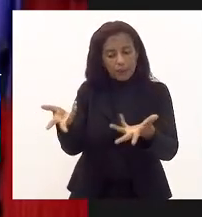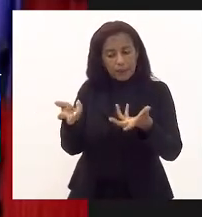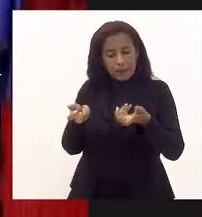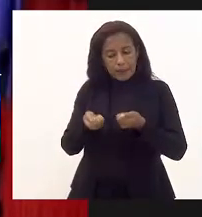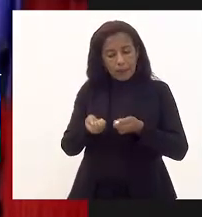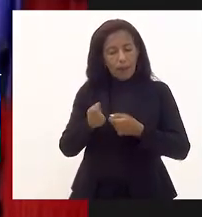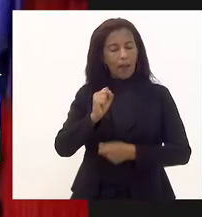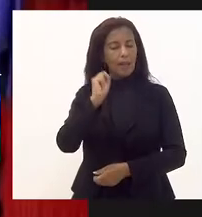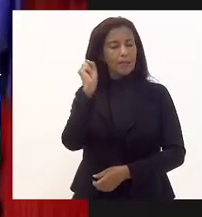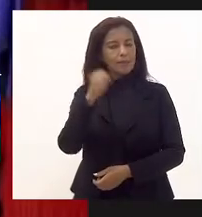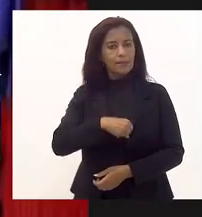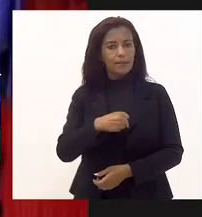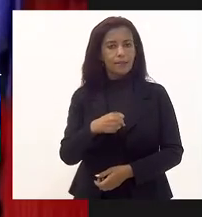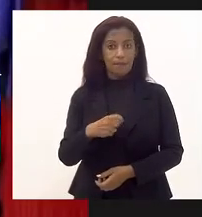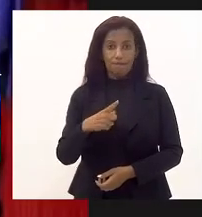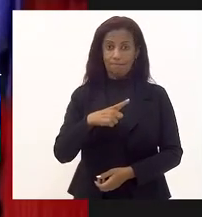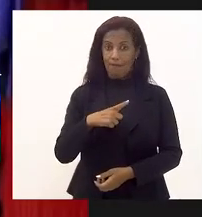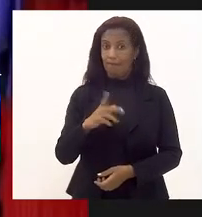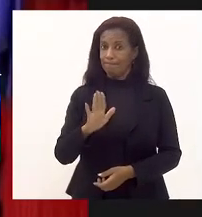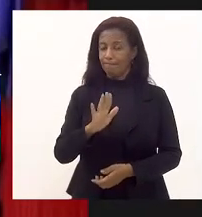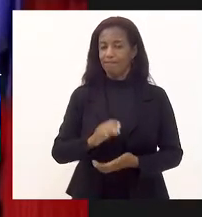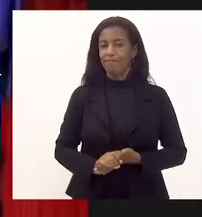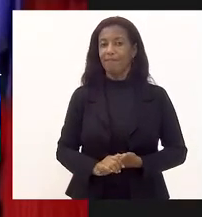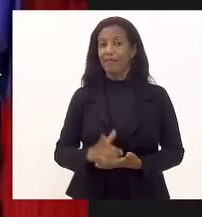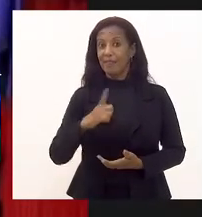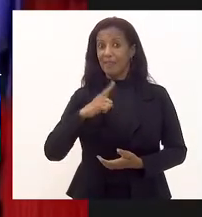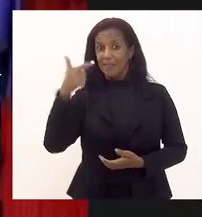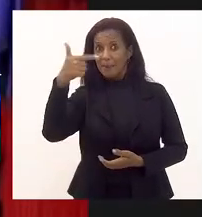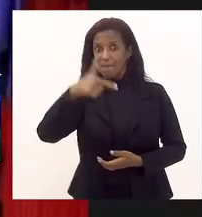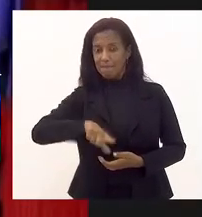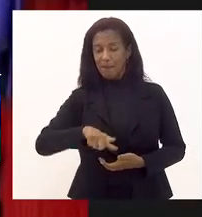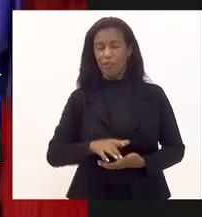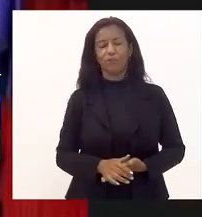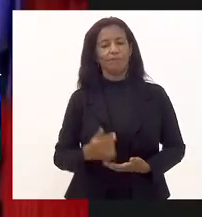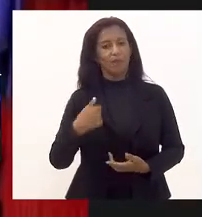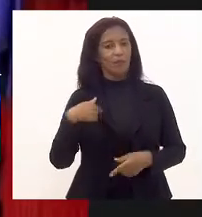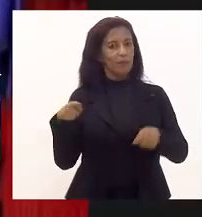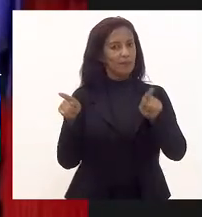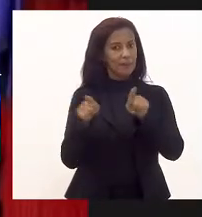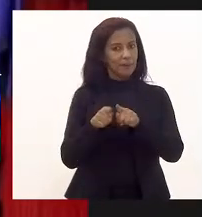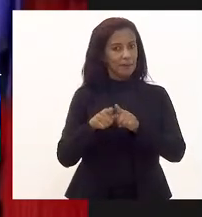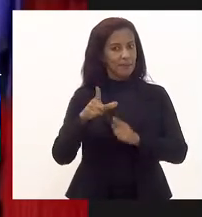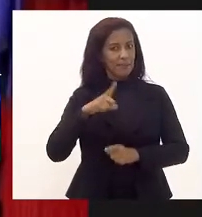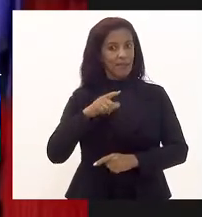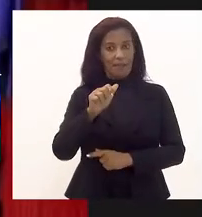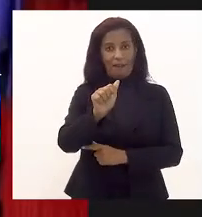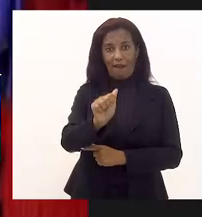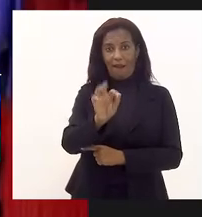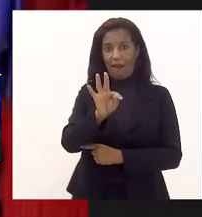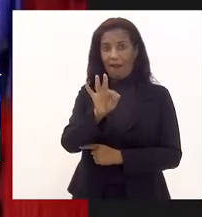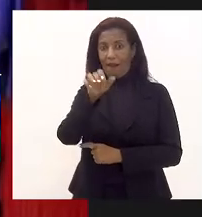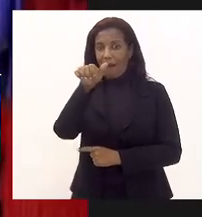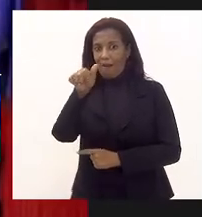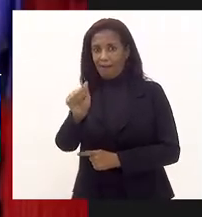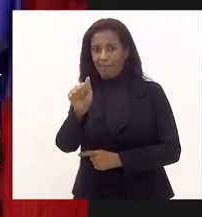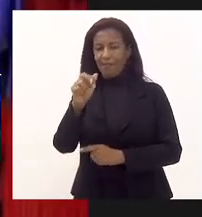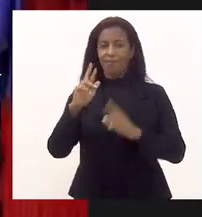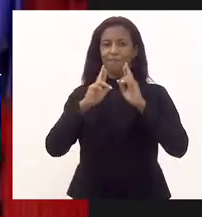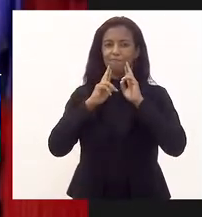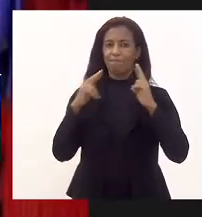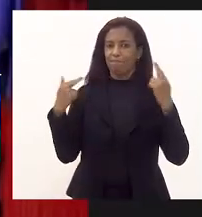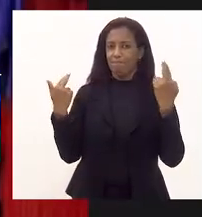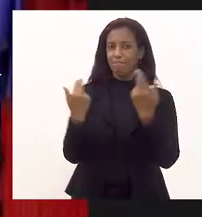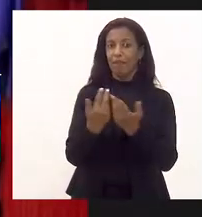possível. Ah, tenho mais, eu tenho também a ata da reunião realizada no dia